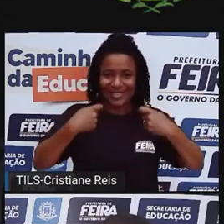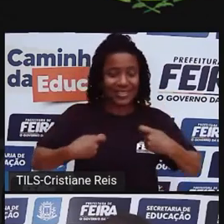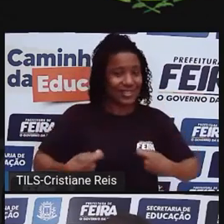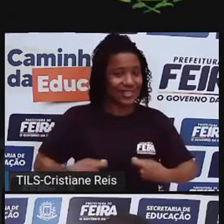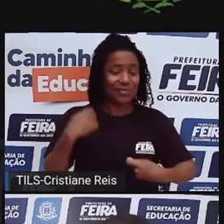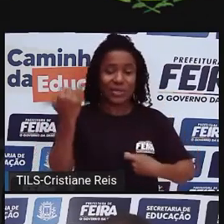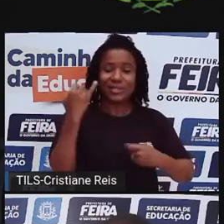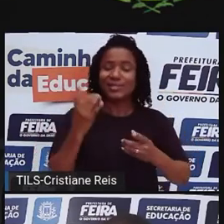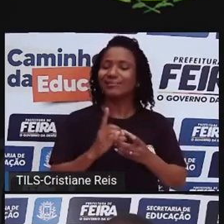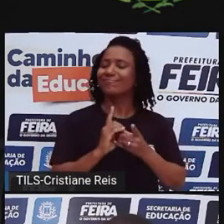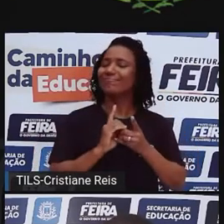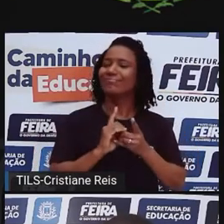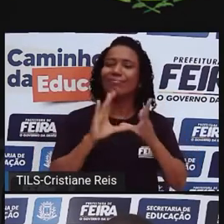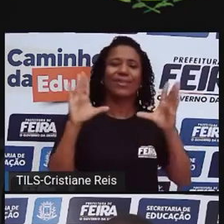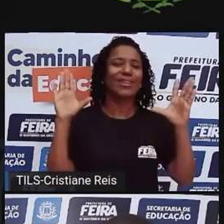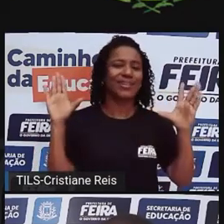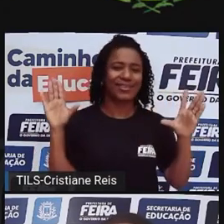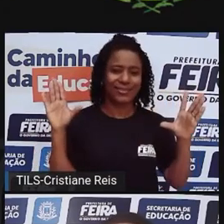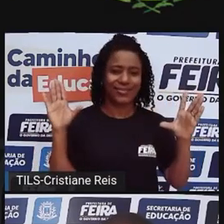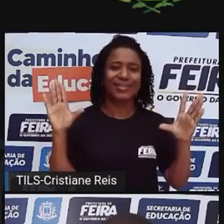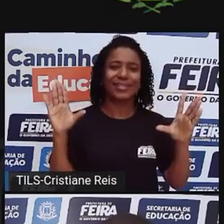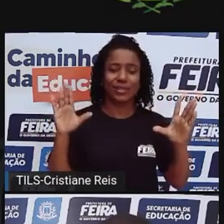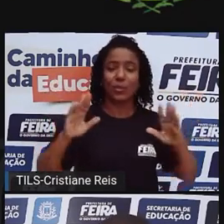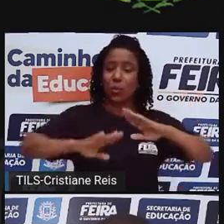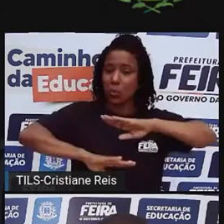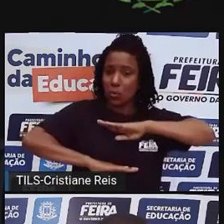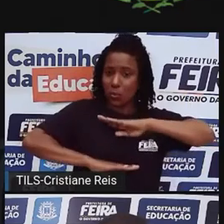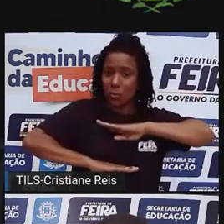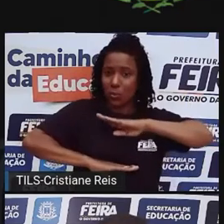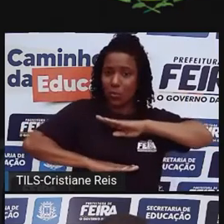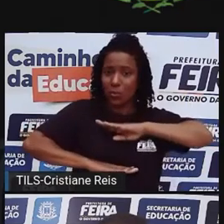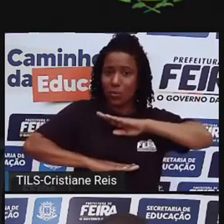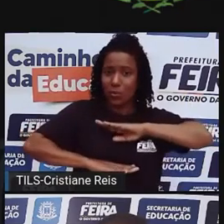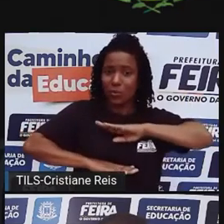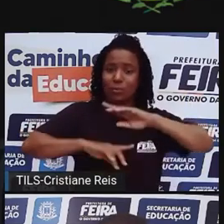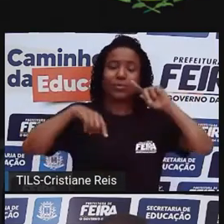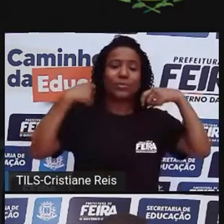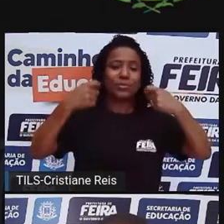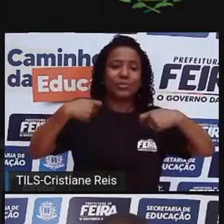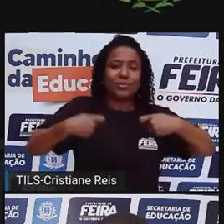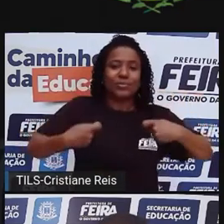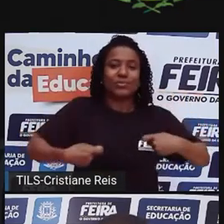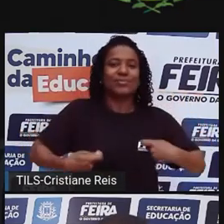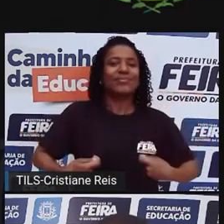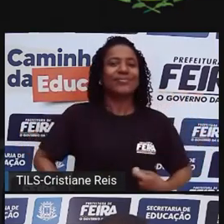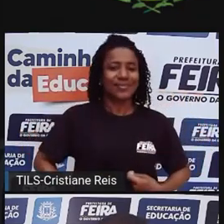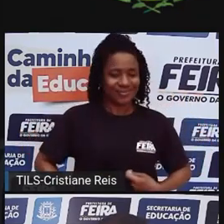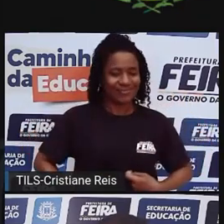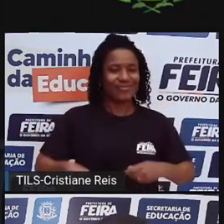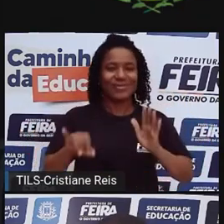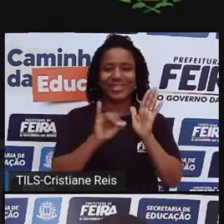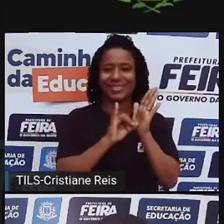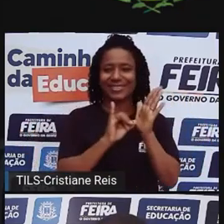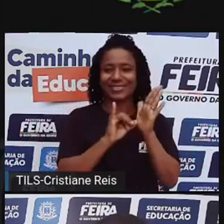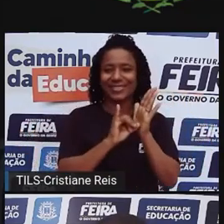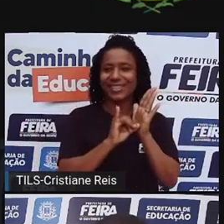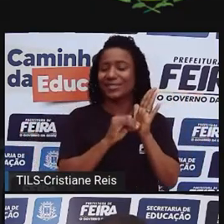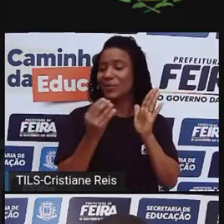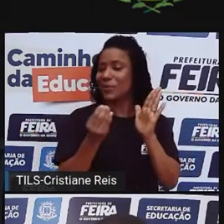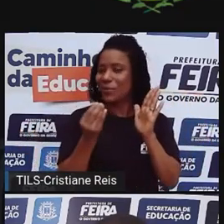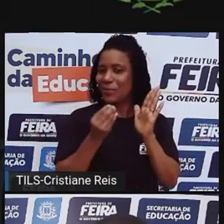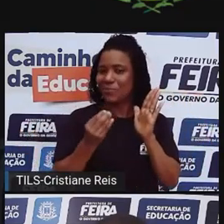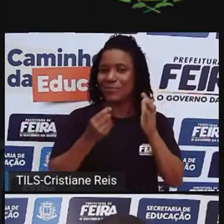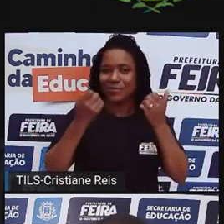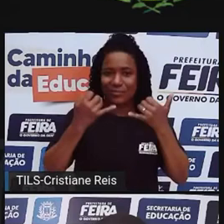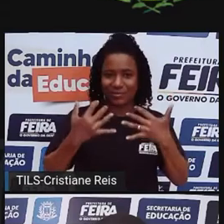de que a gente comece a falar a partir do nosso próprio corpo para outras pessoas, como nós mesmos nos identificamos nesse processo de contar que eu